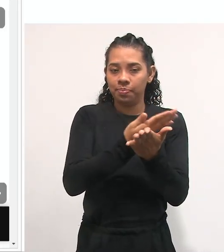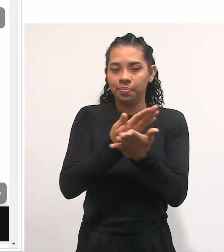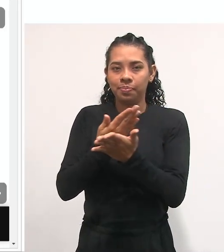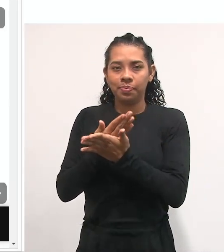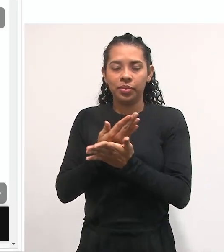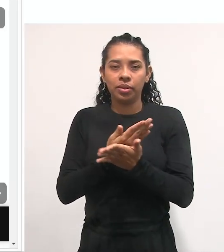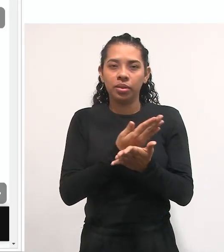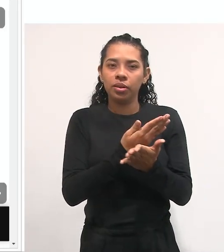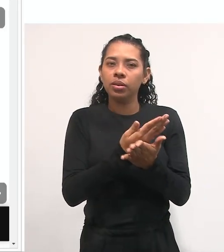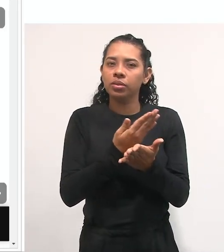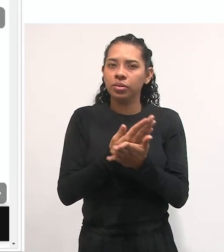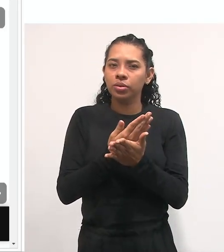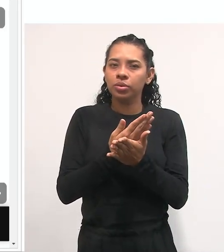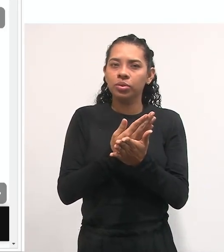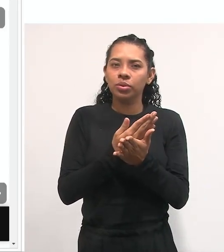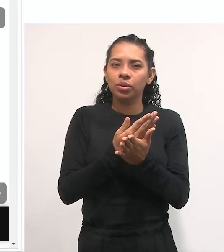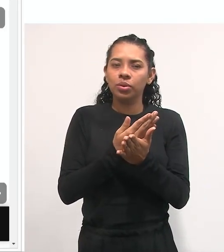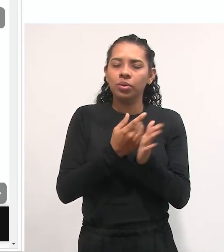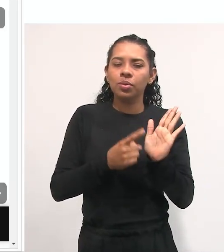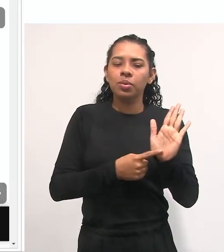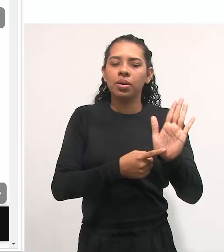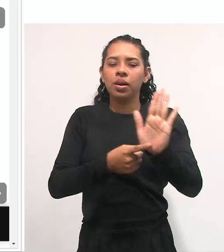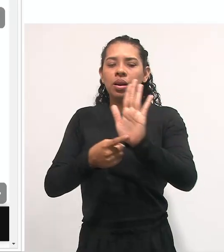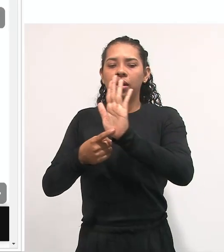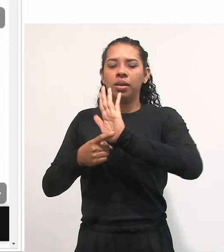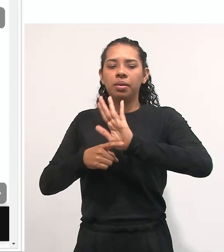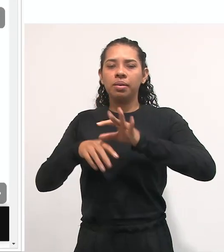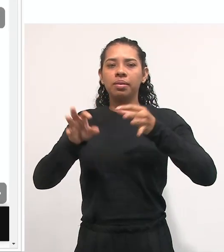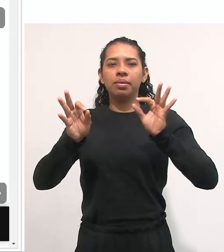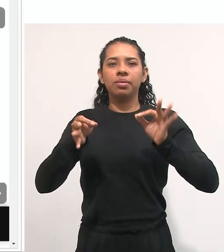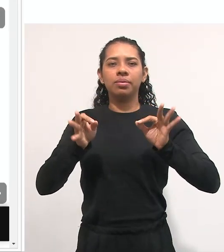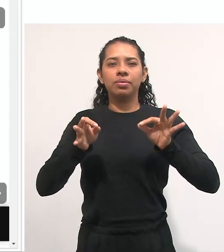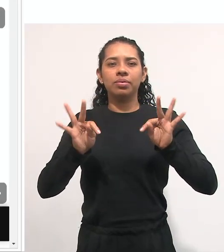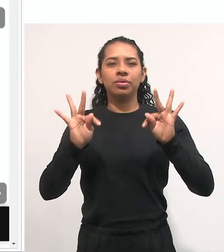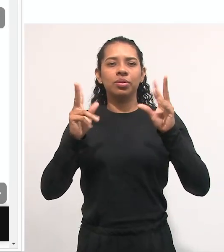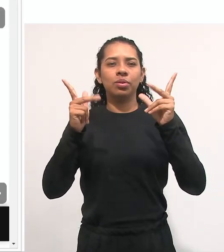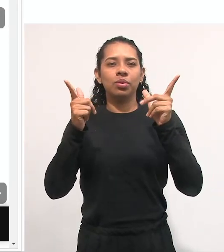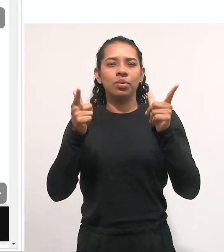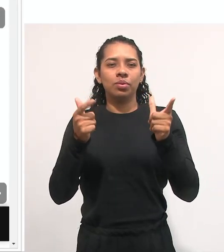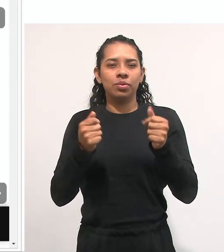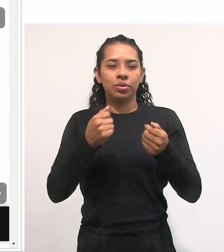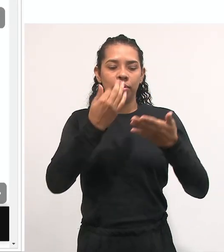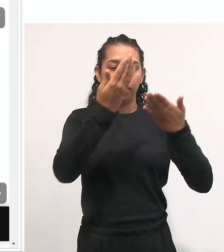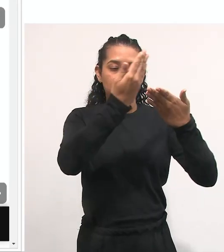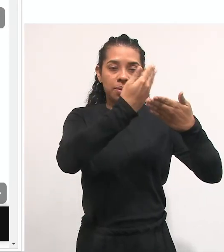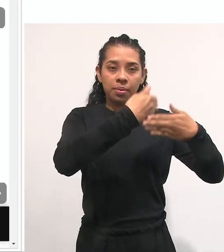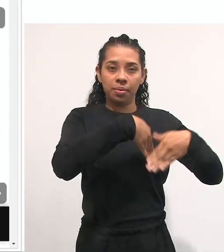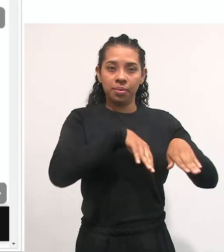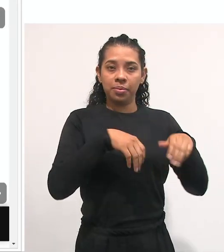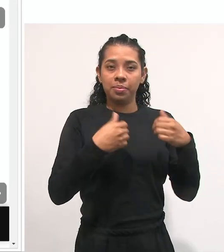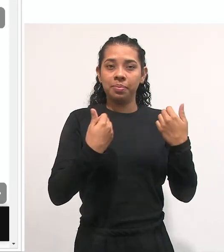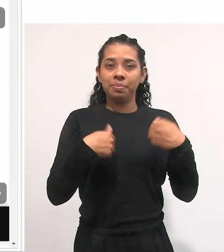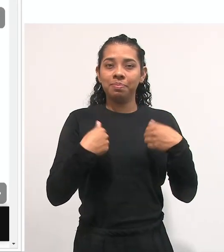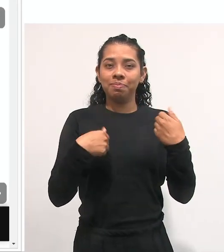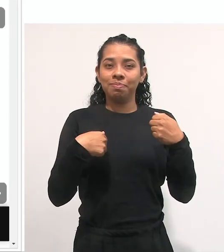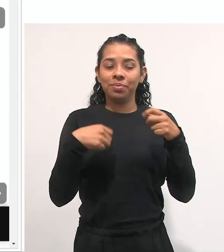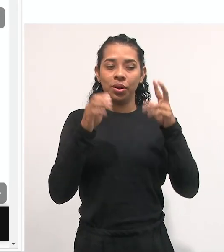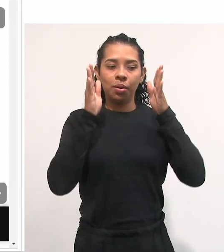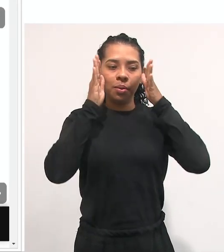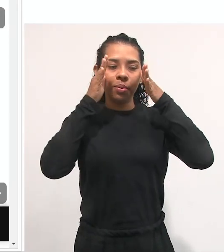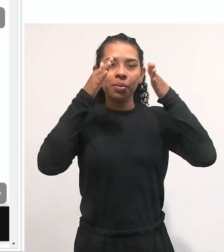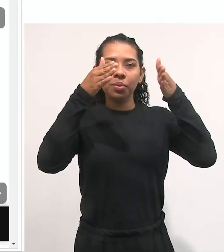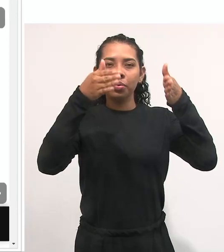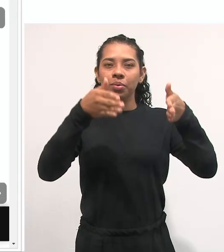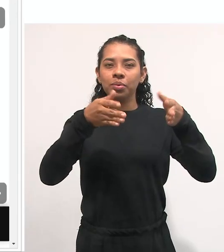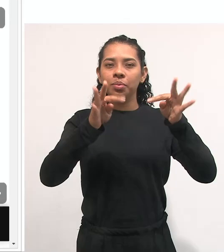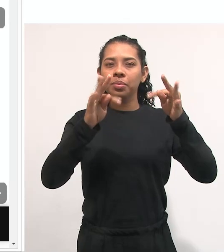nesses estudos, ele introduziu a ideia de zona de desenvolvimento proximal, sugerindo que a avaliação deveria estar